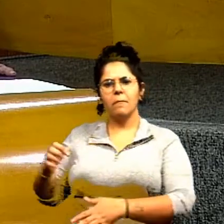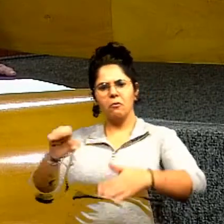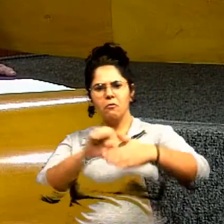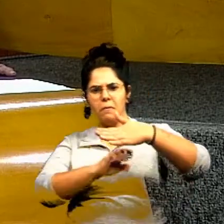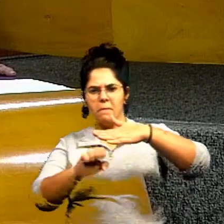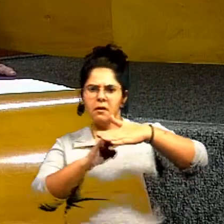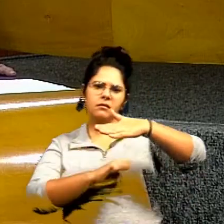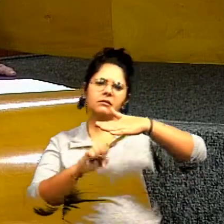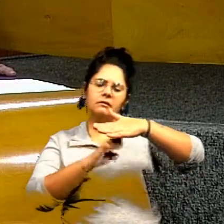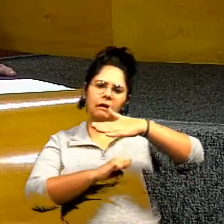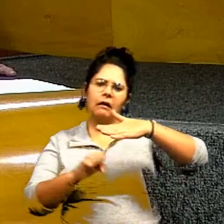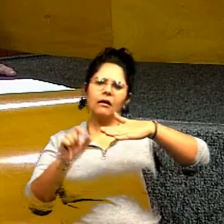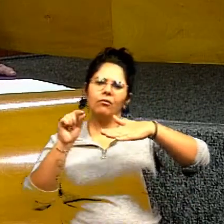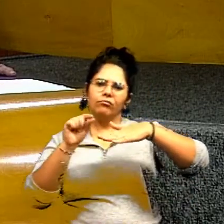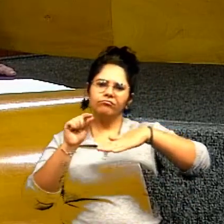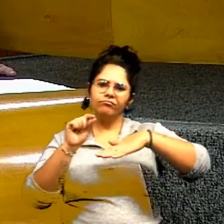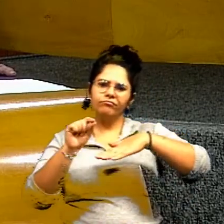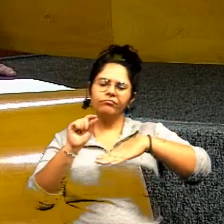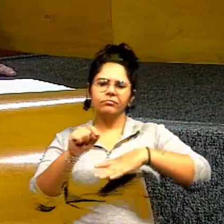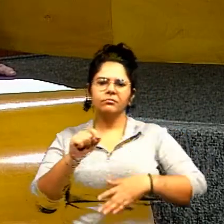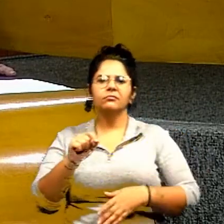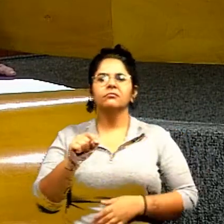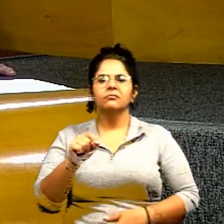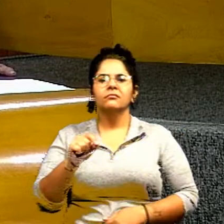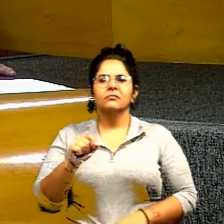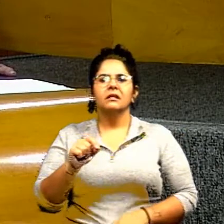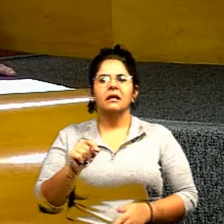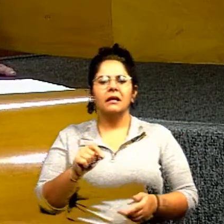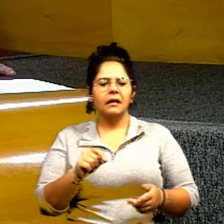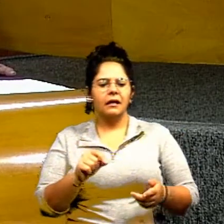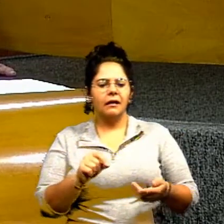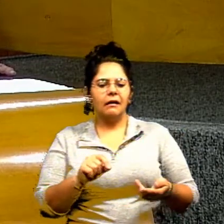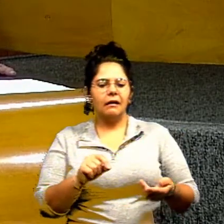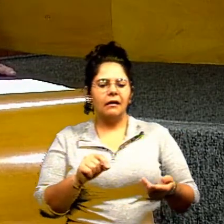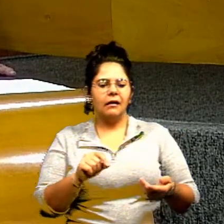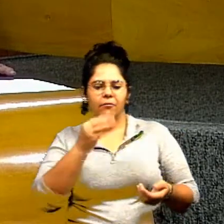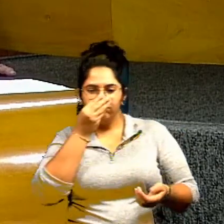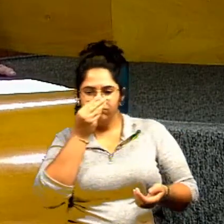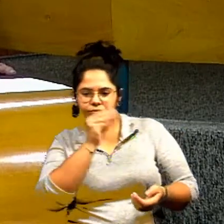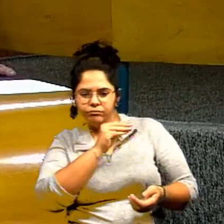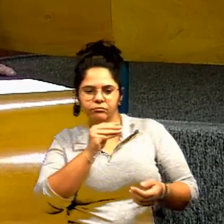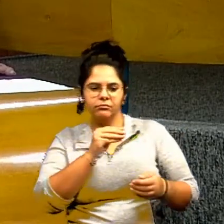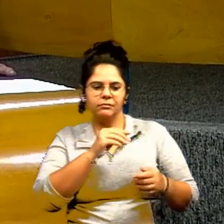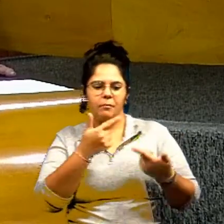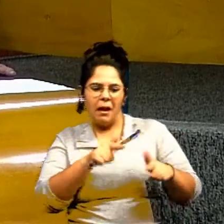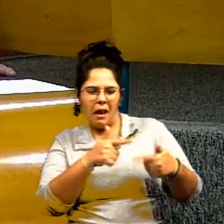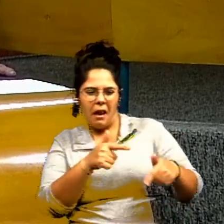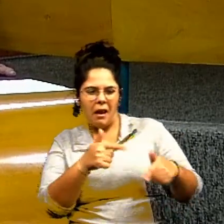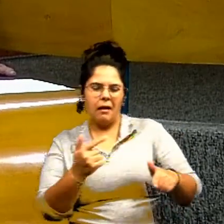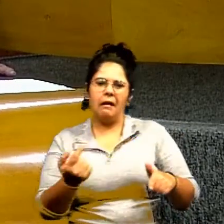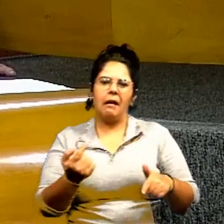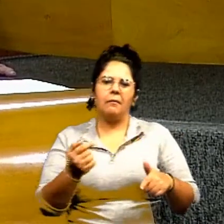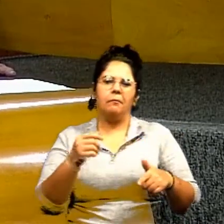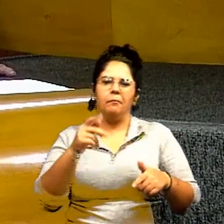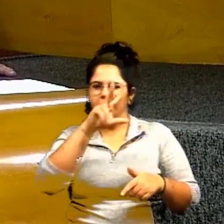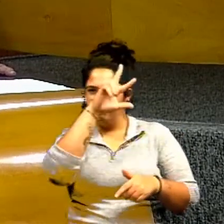empresário que realmente passou a prefeitura para trás em dois cemês. Olha,